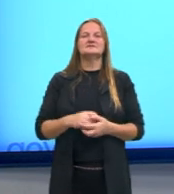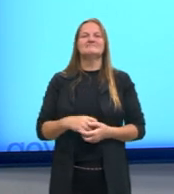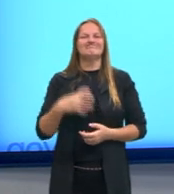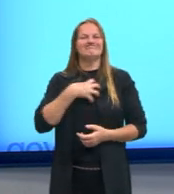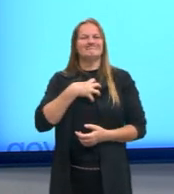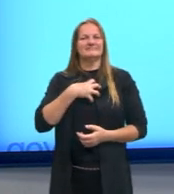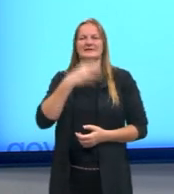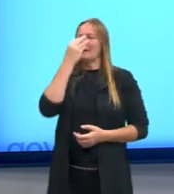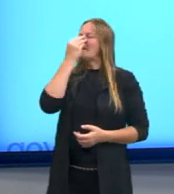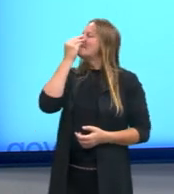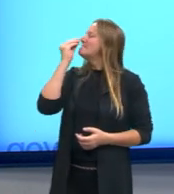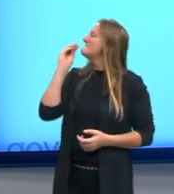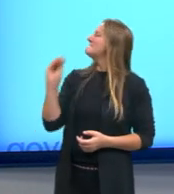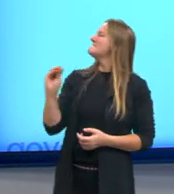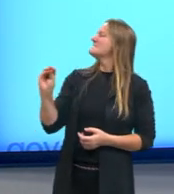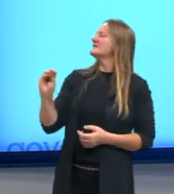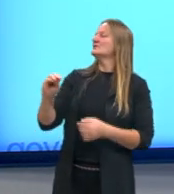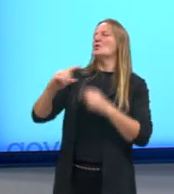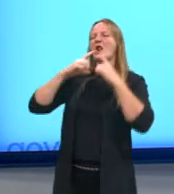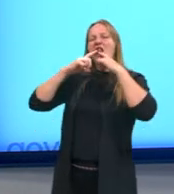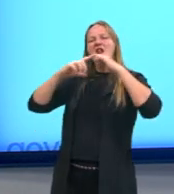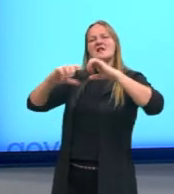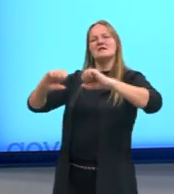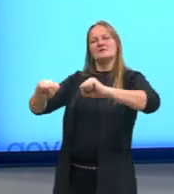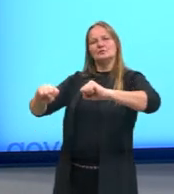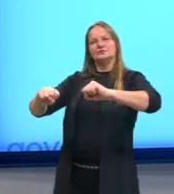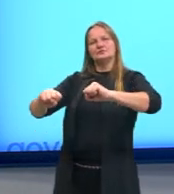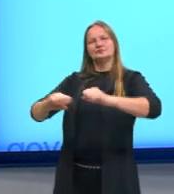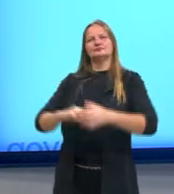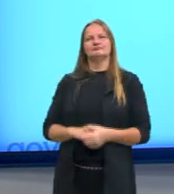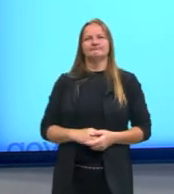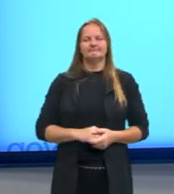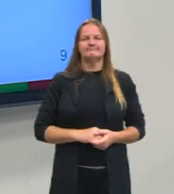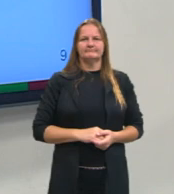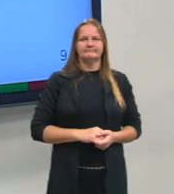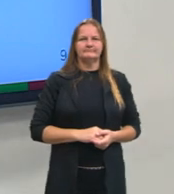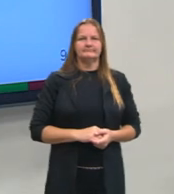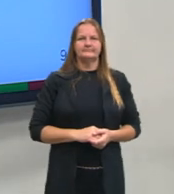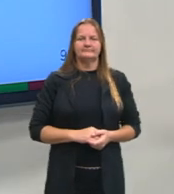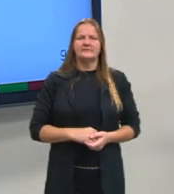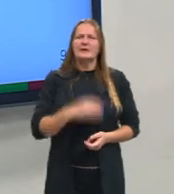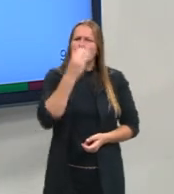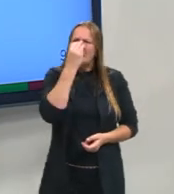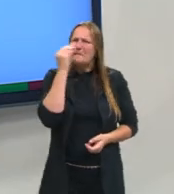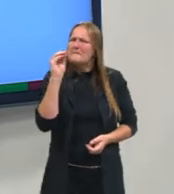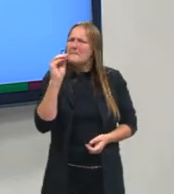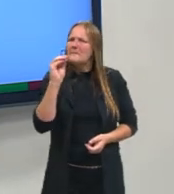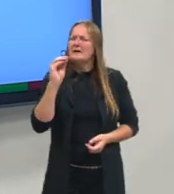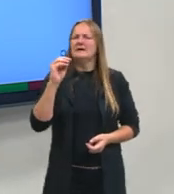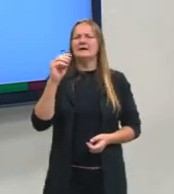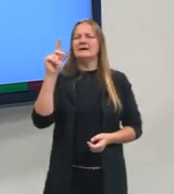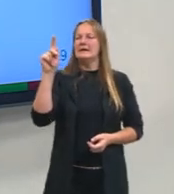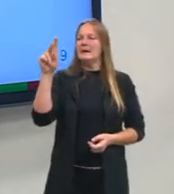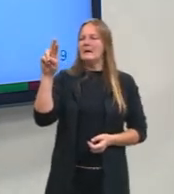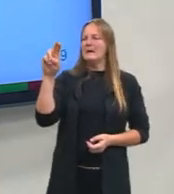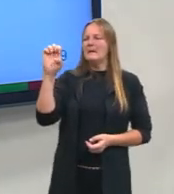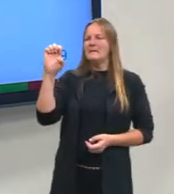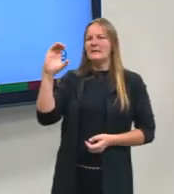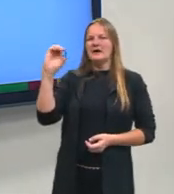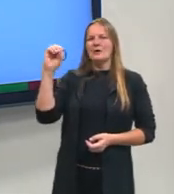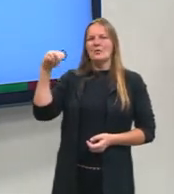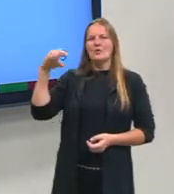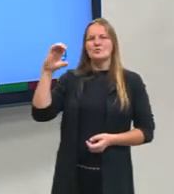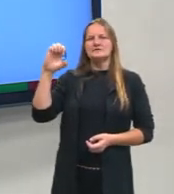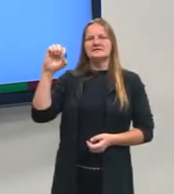o que a gente chama de preconceito linguístico. Preconceito é uma palavra que é muito falada hoje em dia na sociedade,